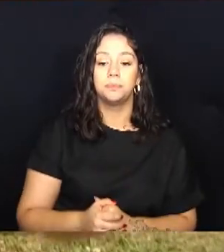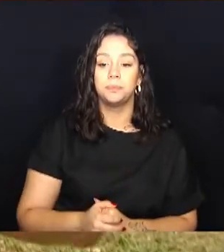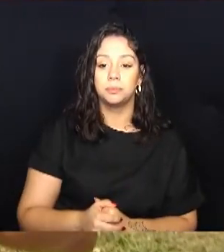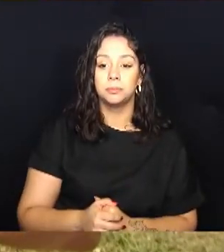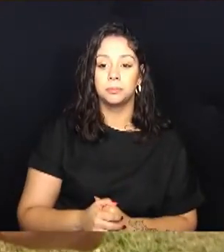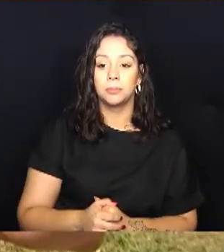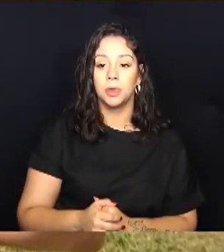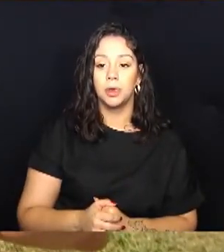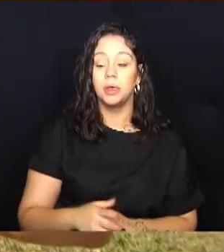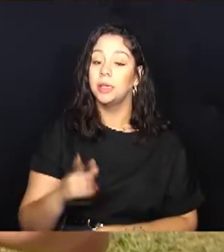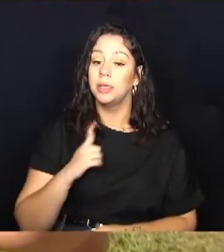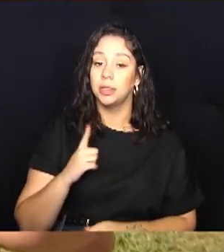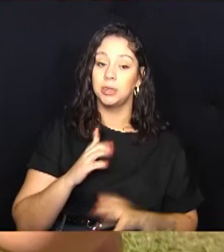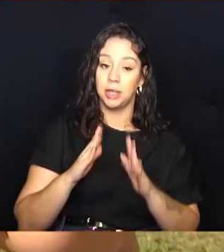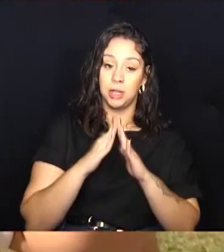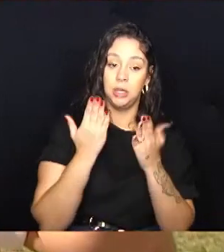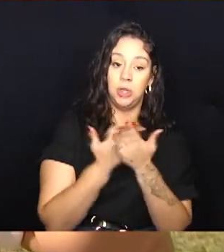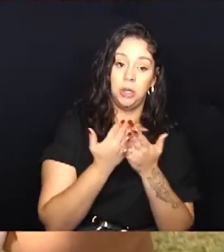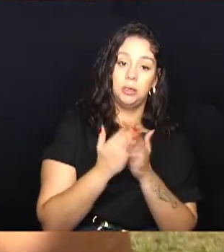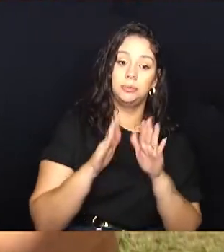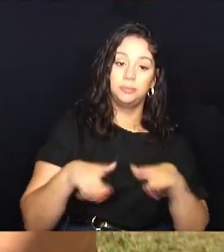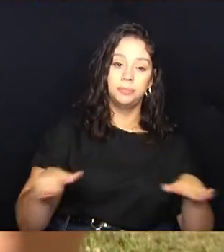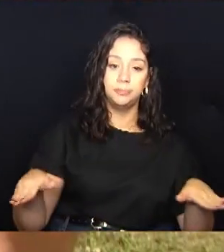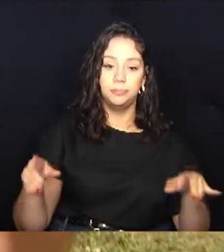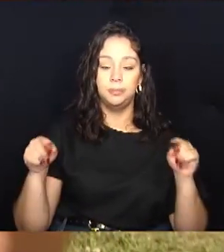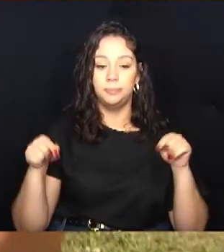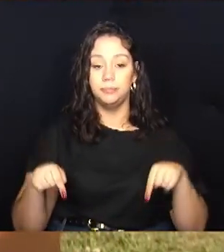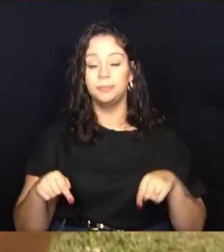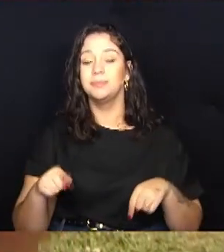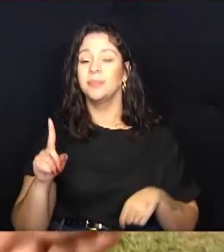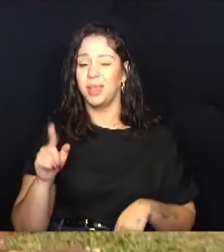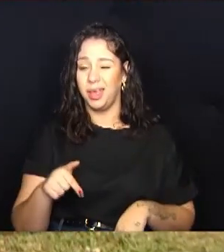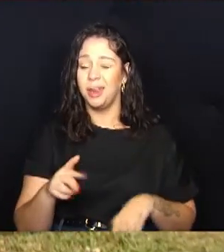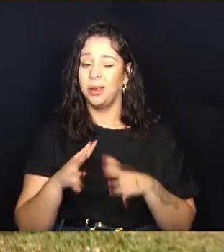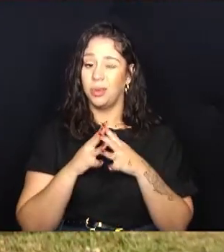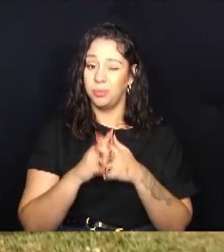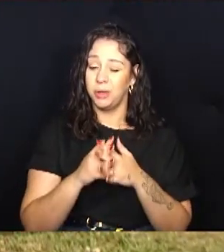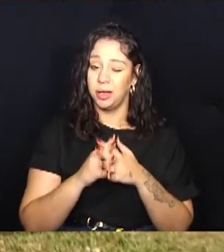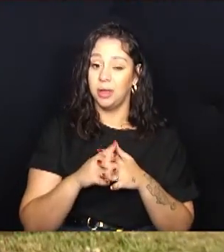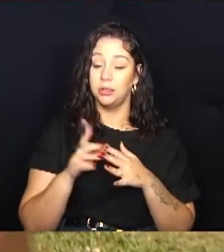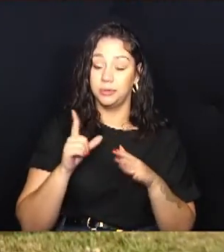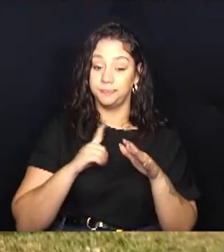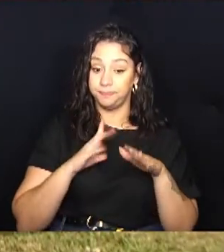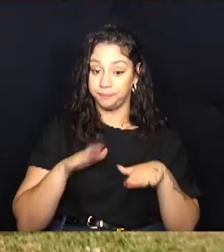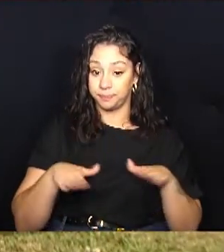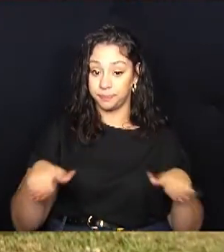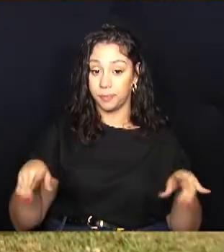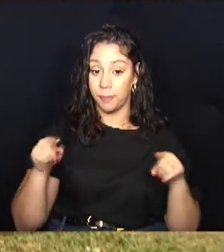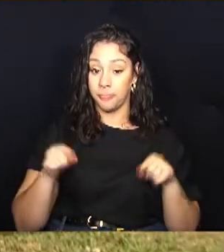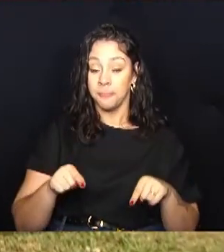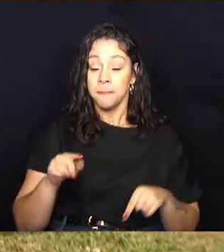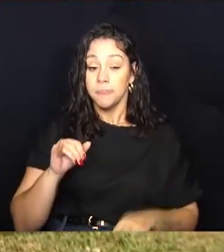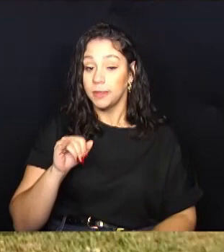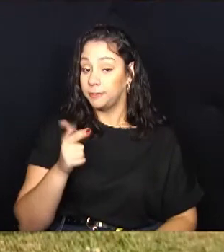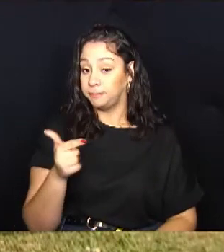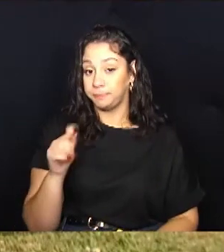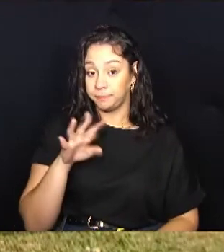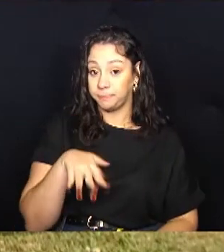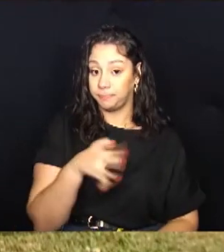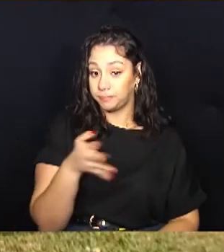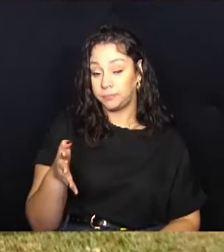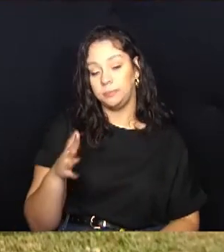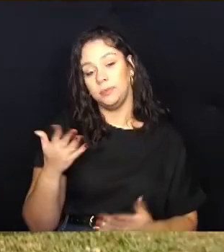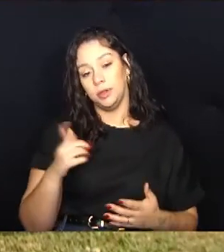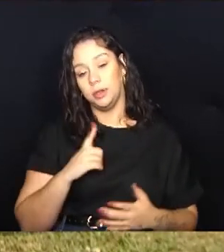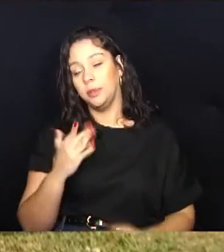a gente tem creche, tem ruas, gente era complicado para ter as crianças aqui sem uma tela dessa. Aí foi